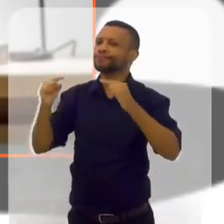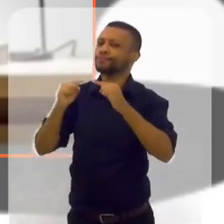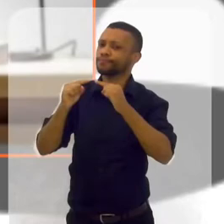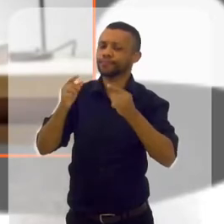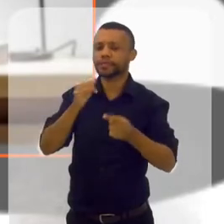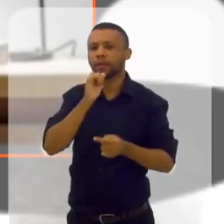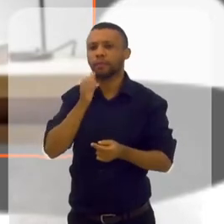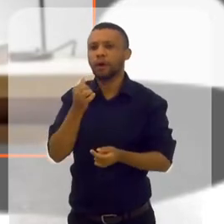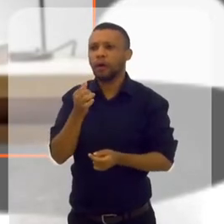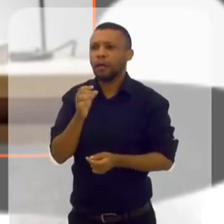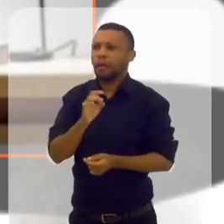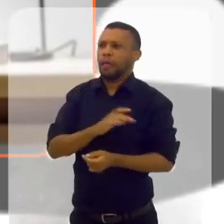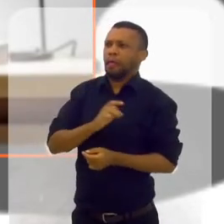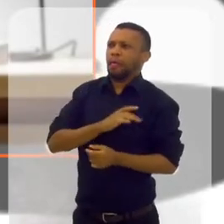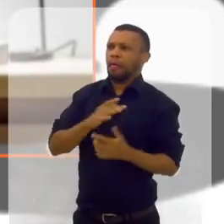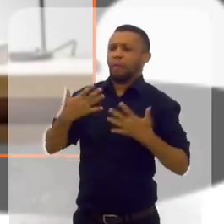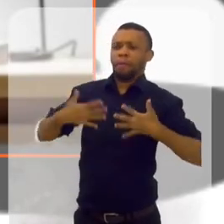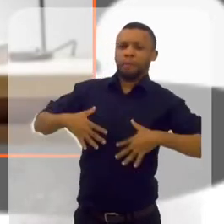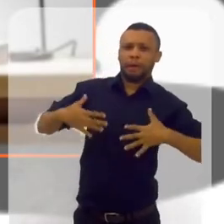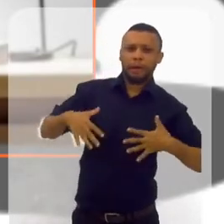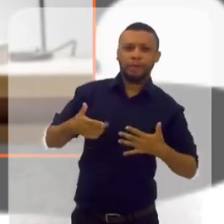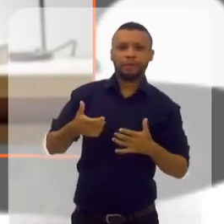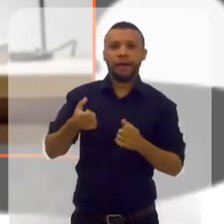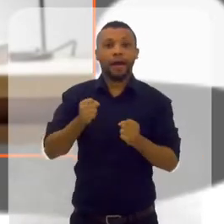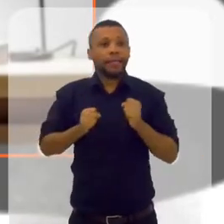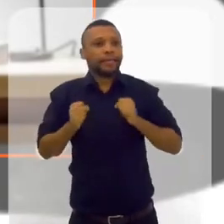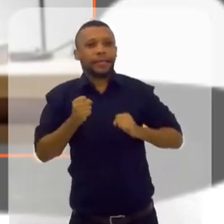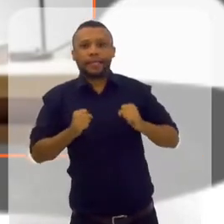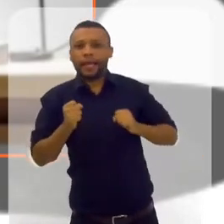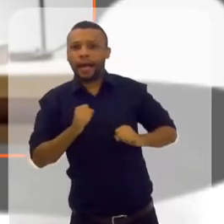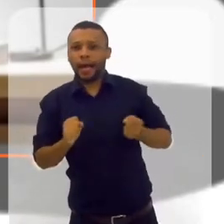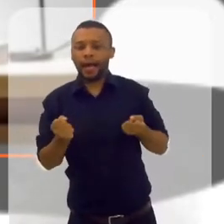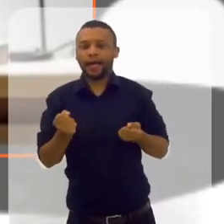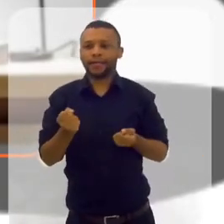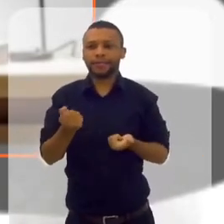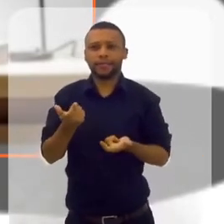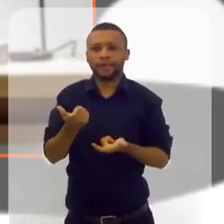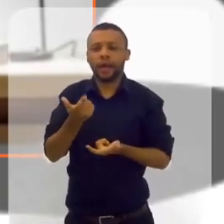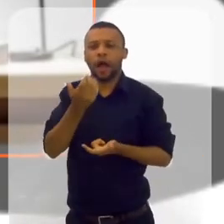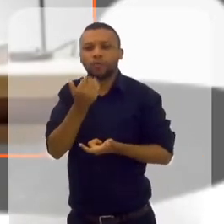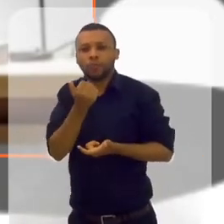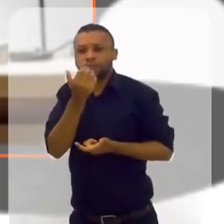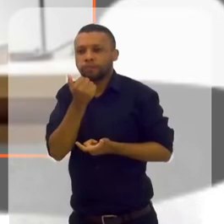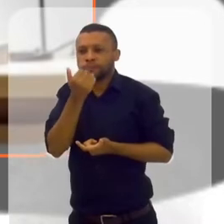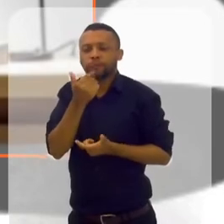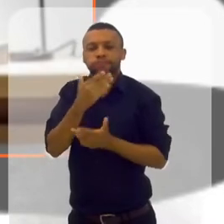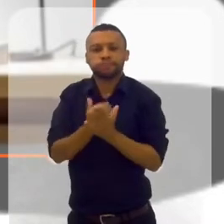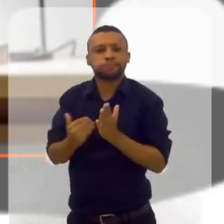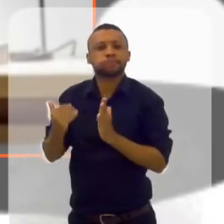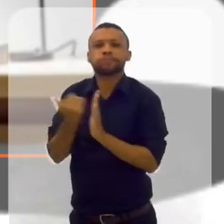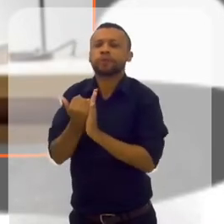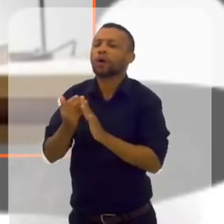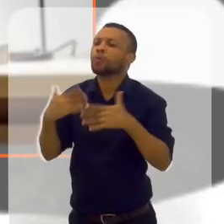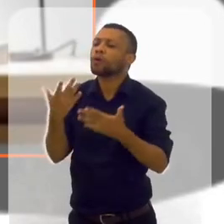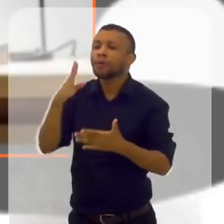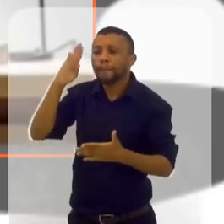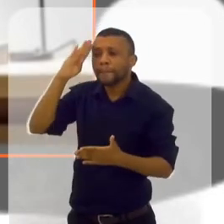pânico, compulsão alimentar. O que é que você... Quais são as principais que você acha que tem uma eficácia enorme?